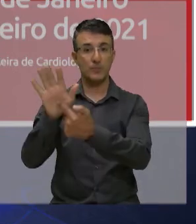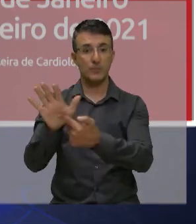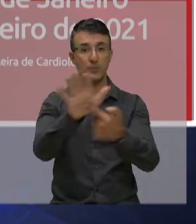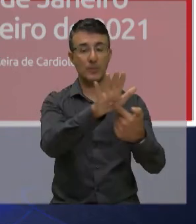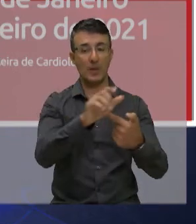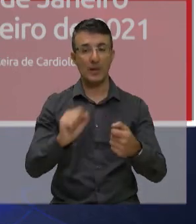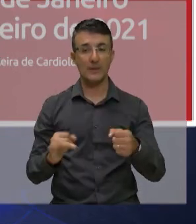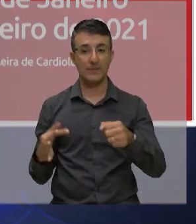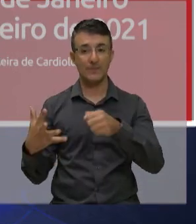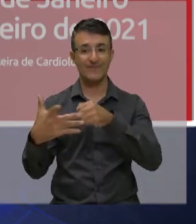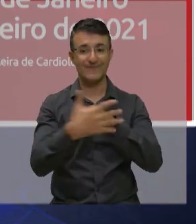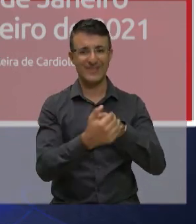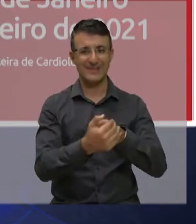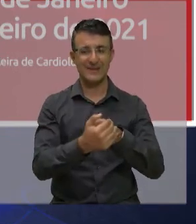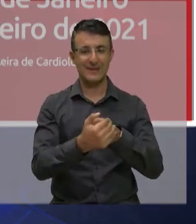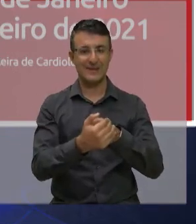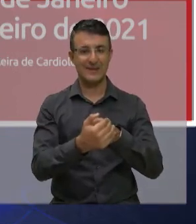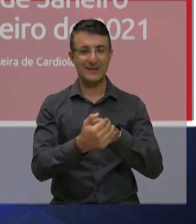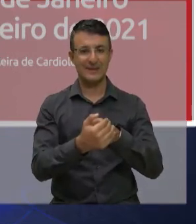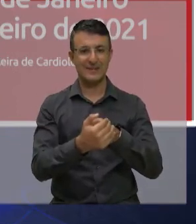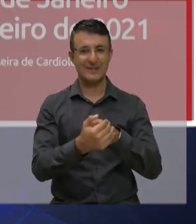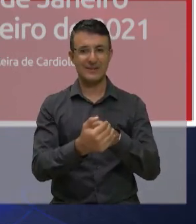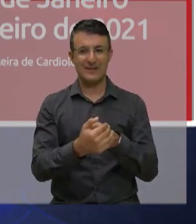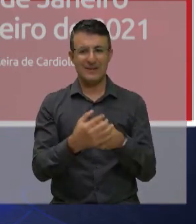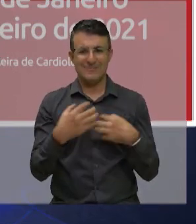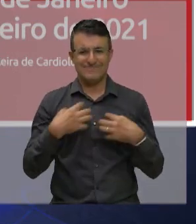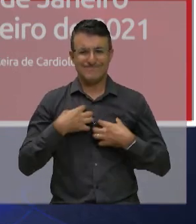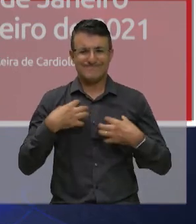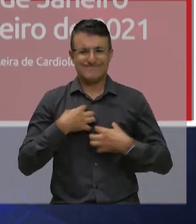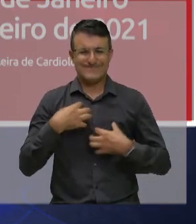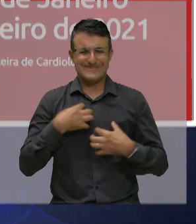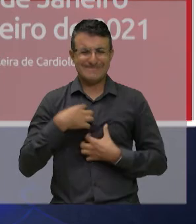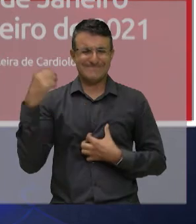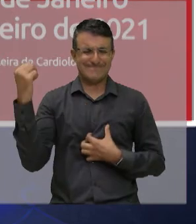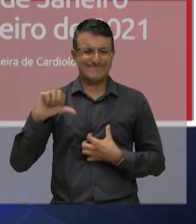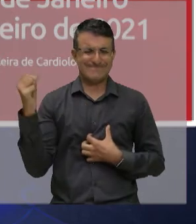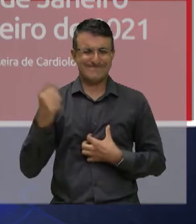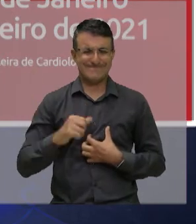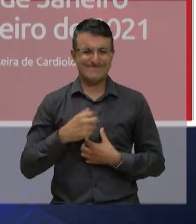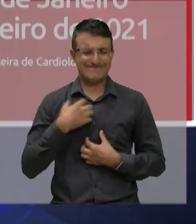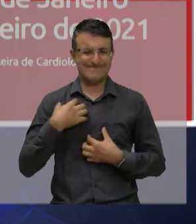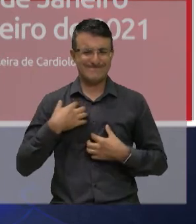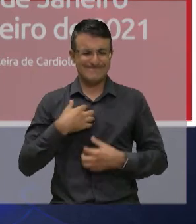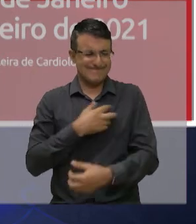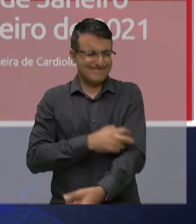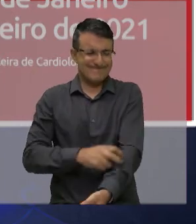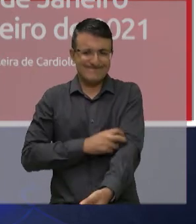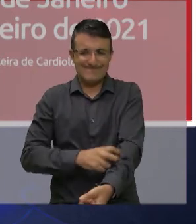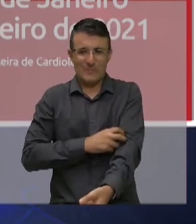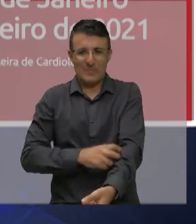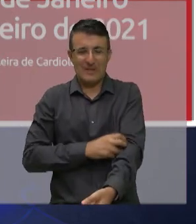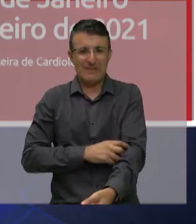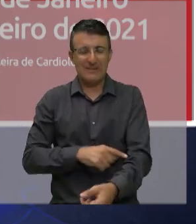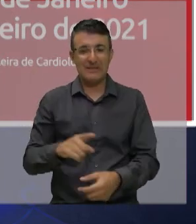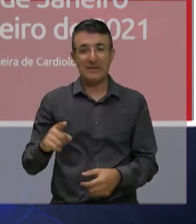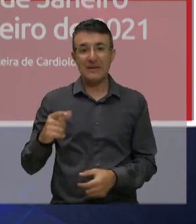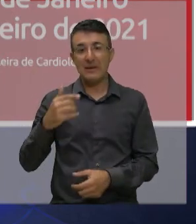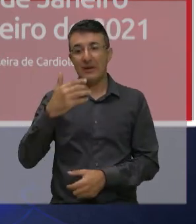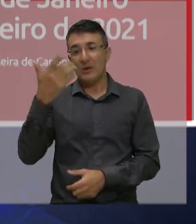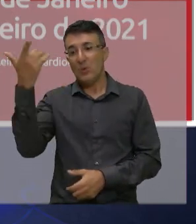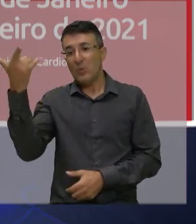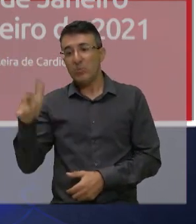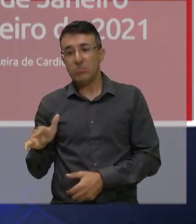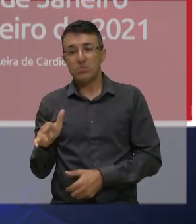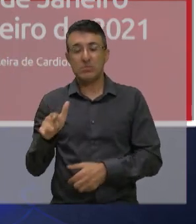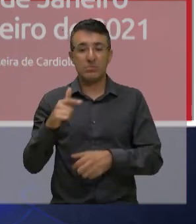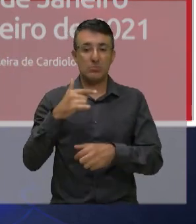trazido muito estresse e tirado as pessoas do consultório e as pessoas não tem dado importância nas doenças do coração como